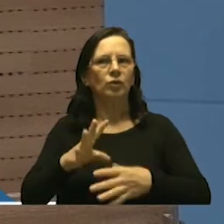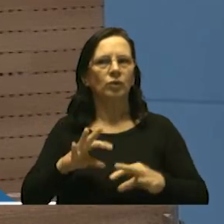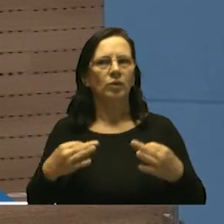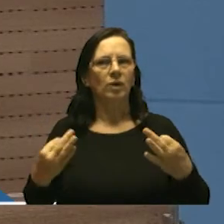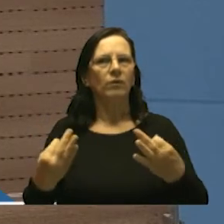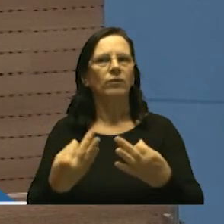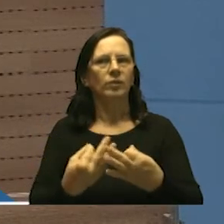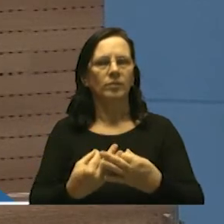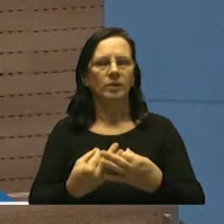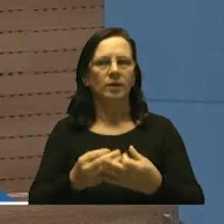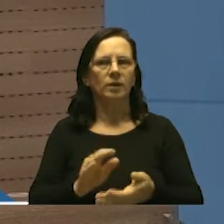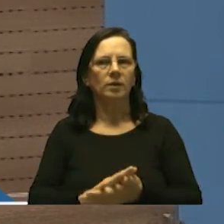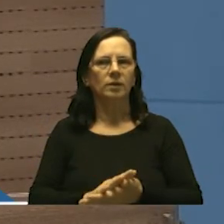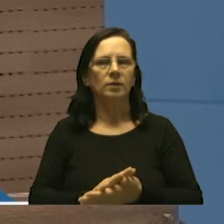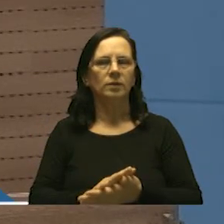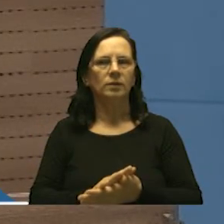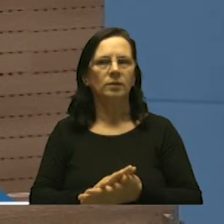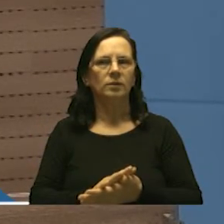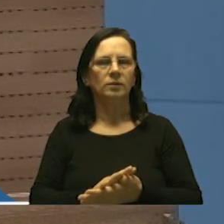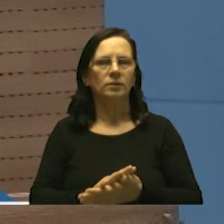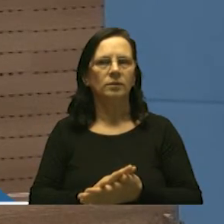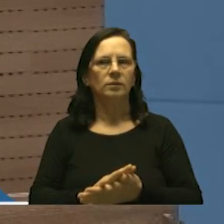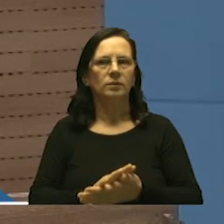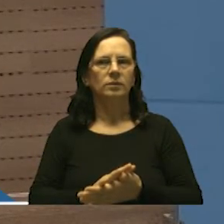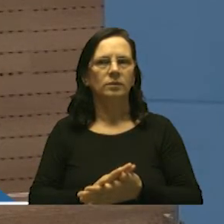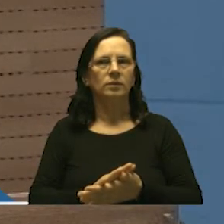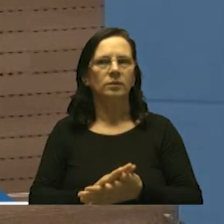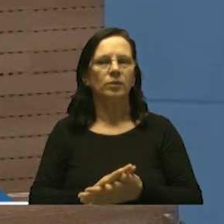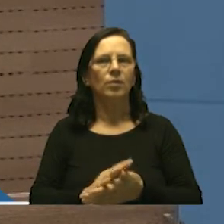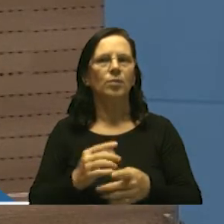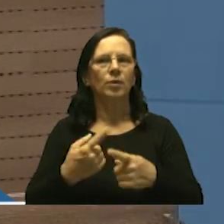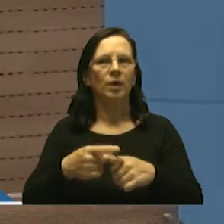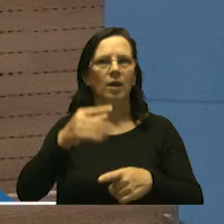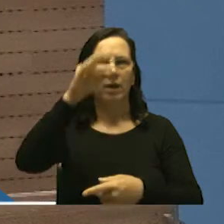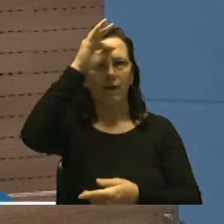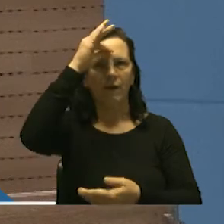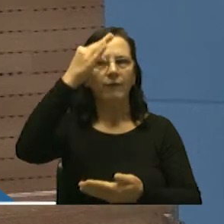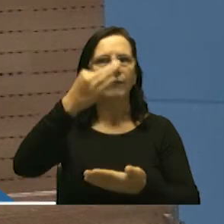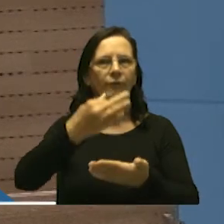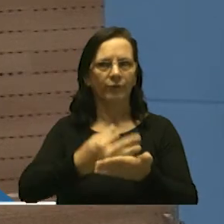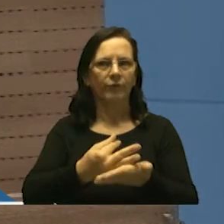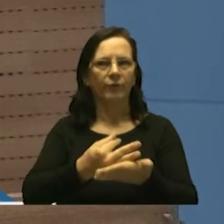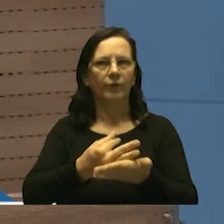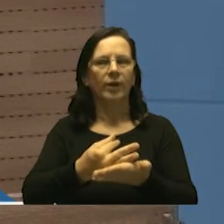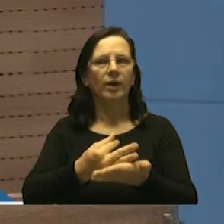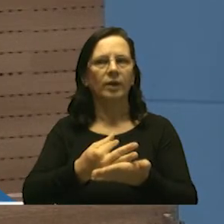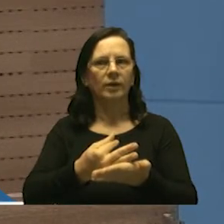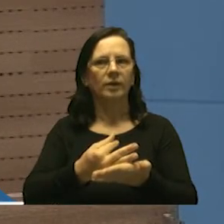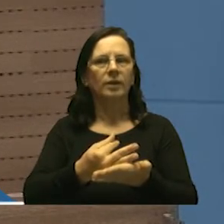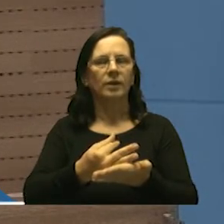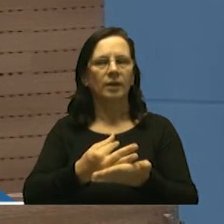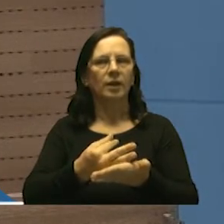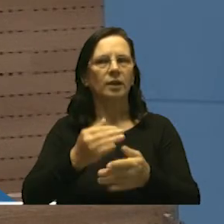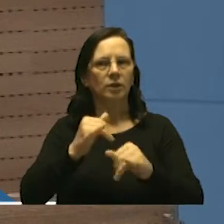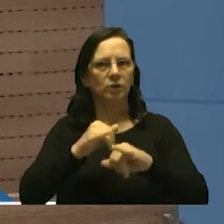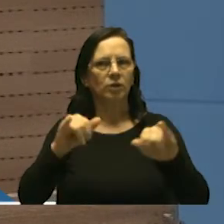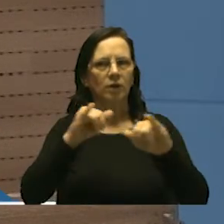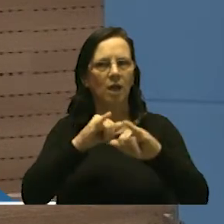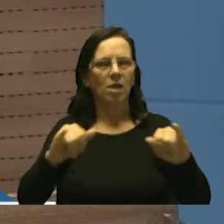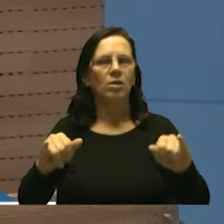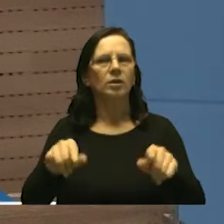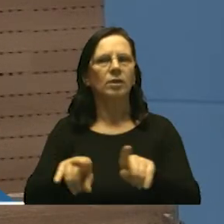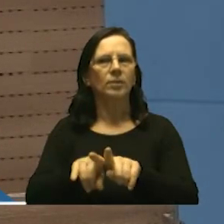da instituição família até porque a fé que o senhor professa não poderia nos deixar de